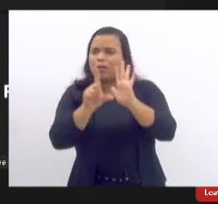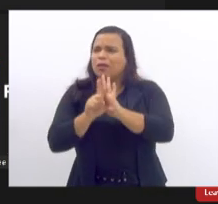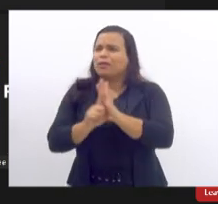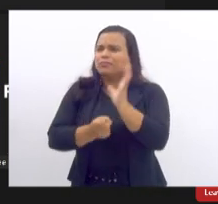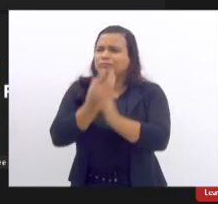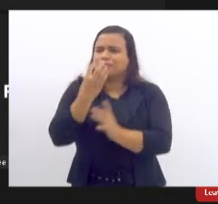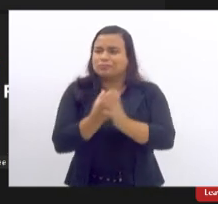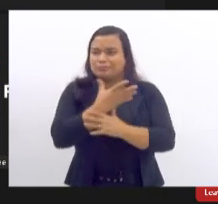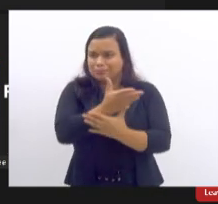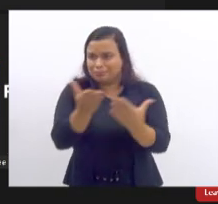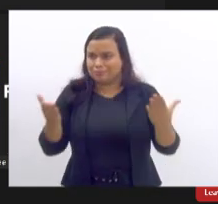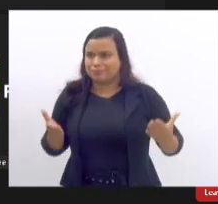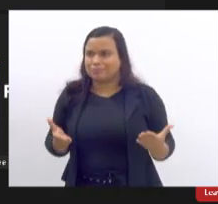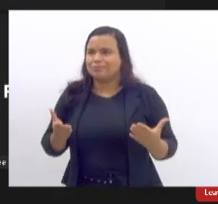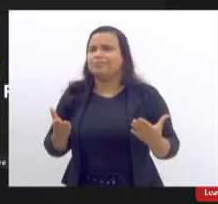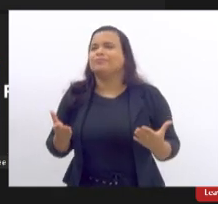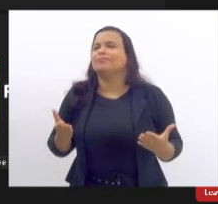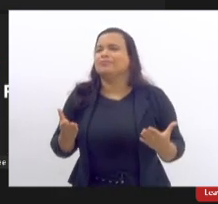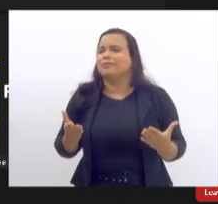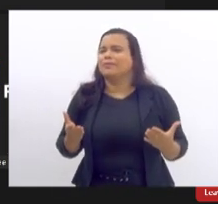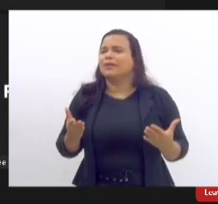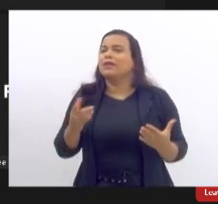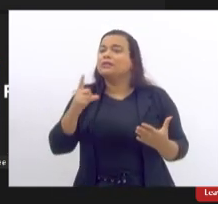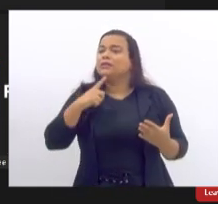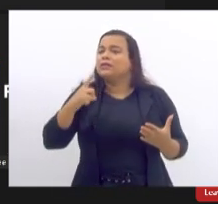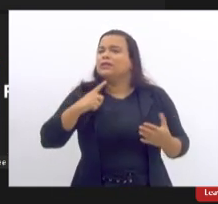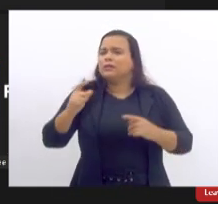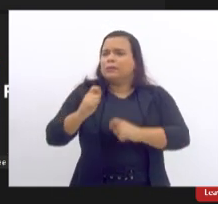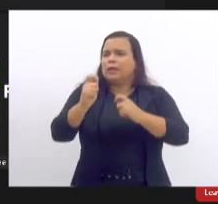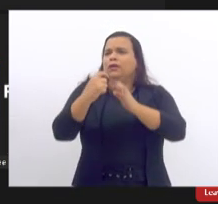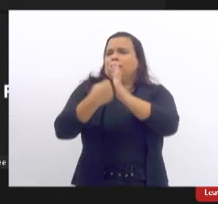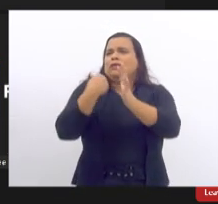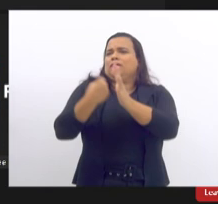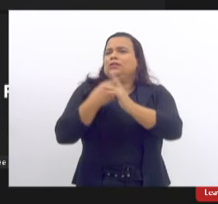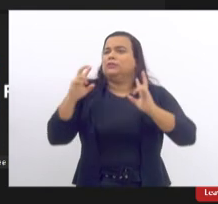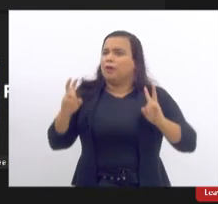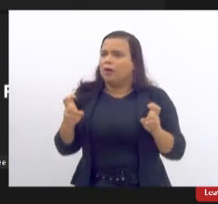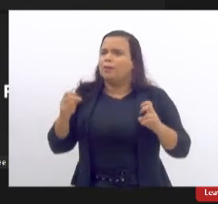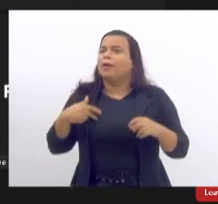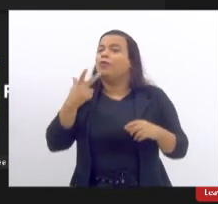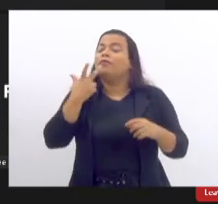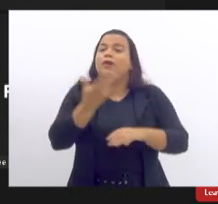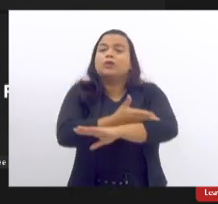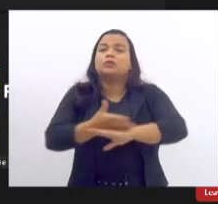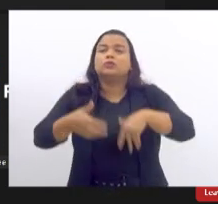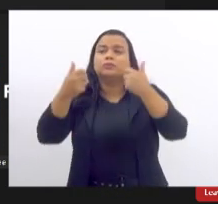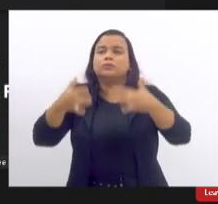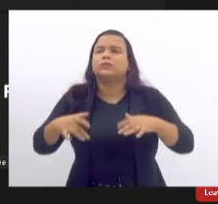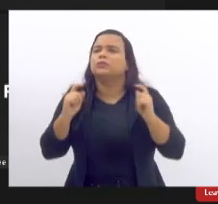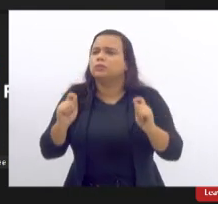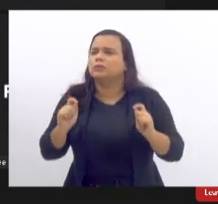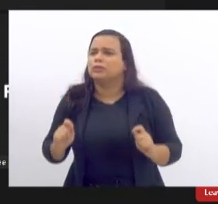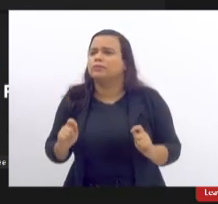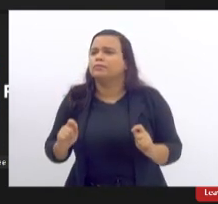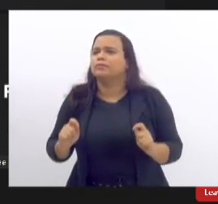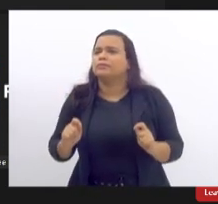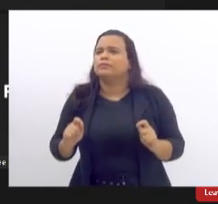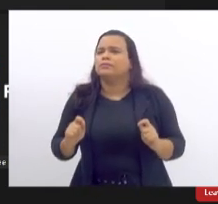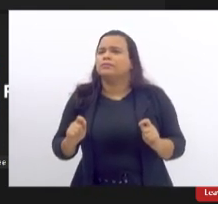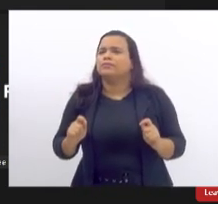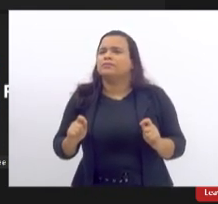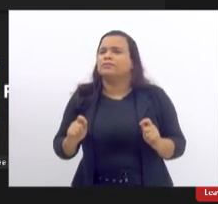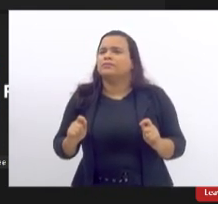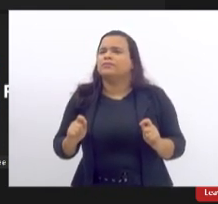sou questionado sobre isso eu falo uma coisa é o seguinte eu perdi